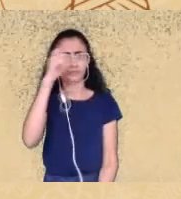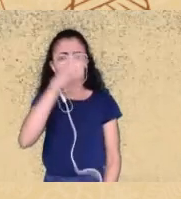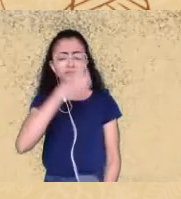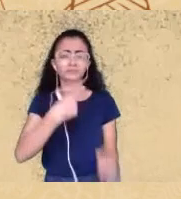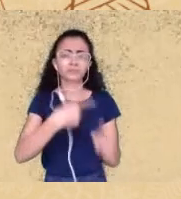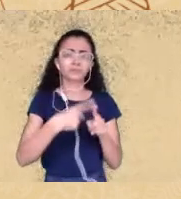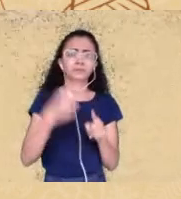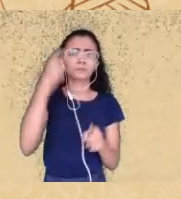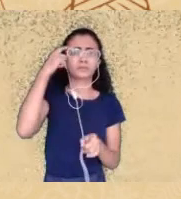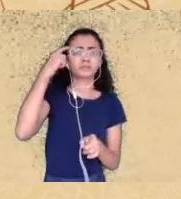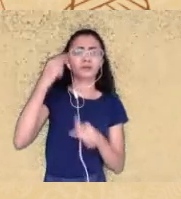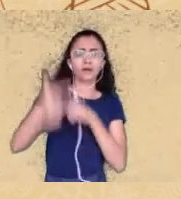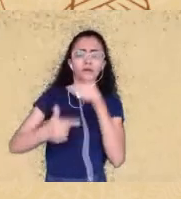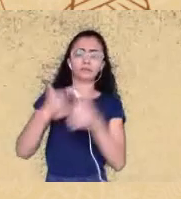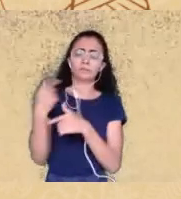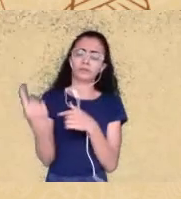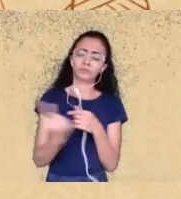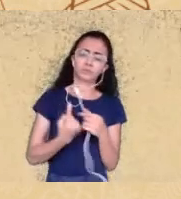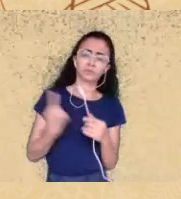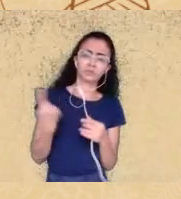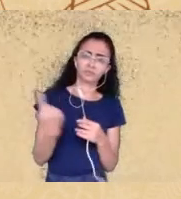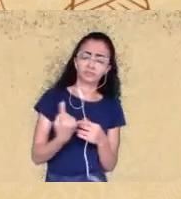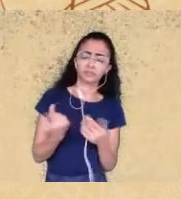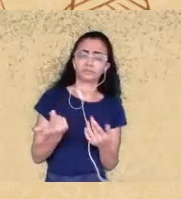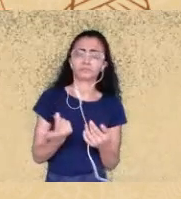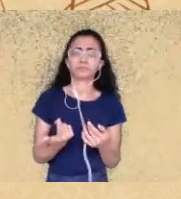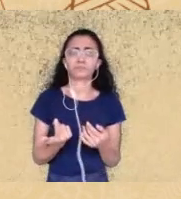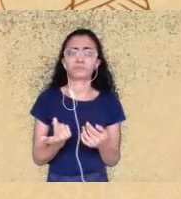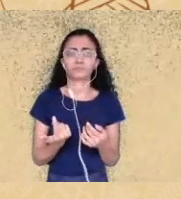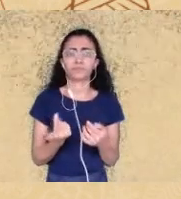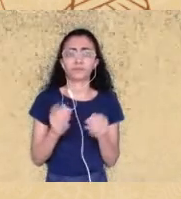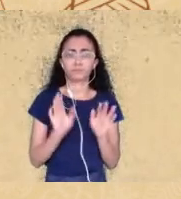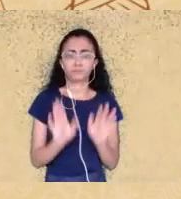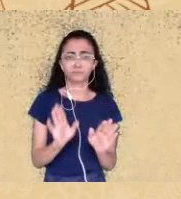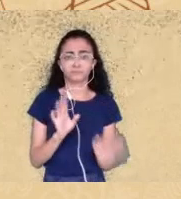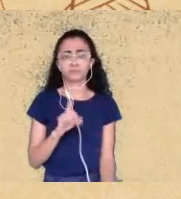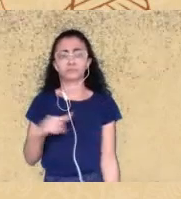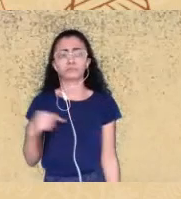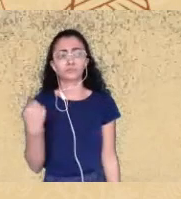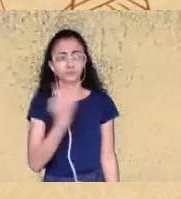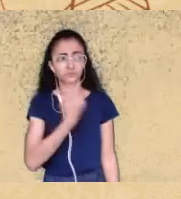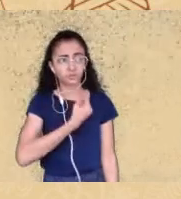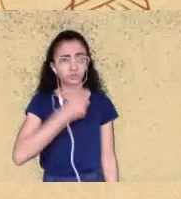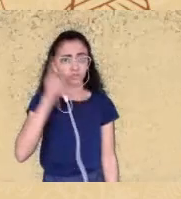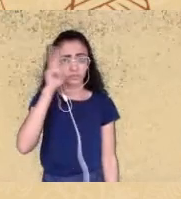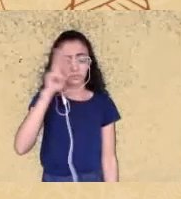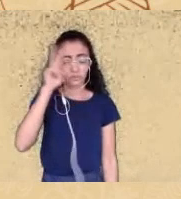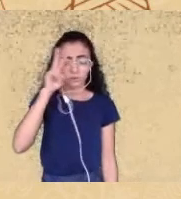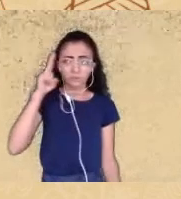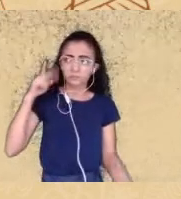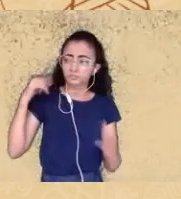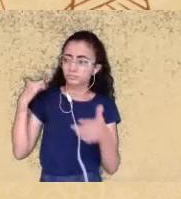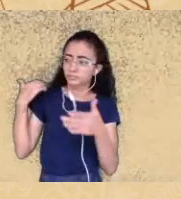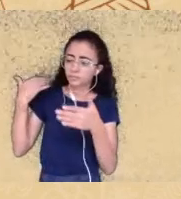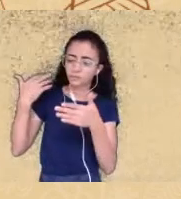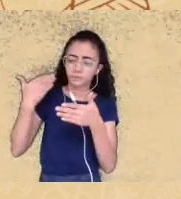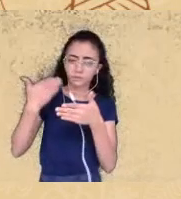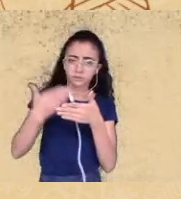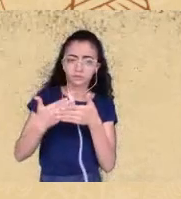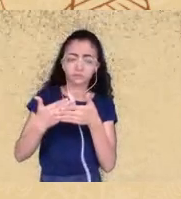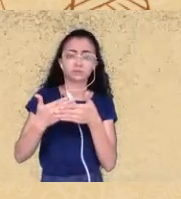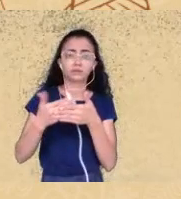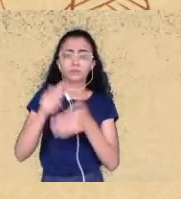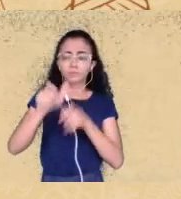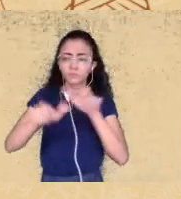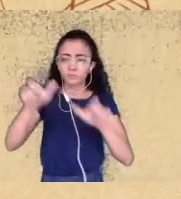que é o autor o autor do trabalho e nós historicamente tivemos muito essa posição de quem é pesquisado o